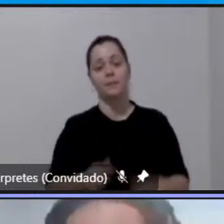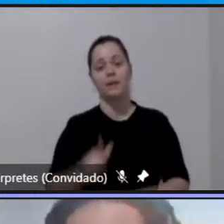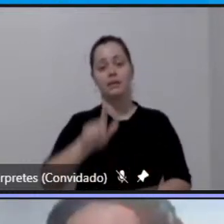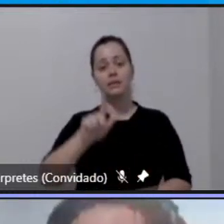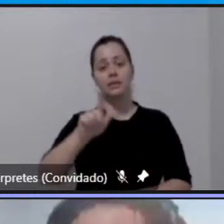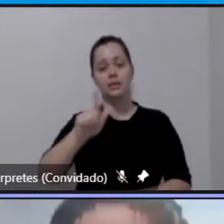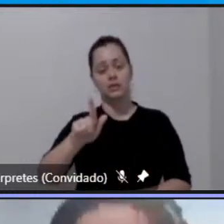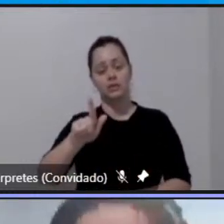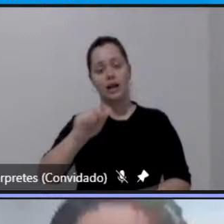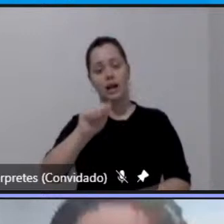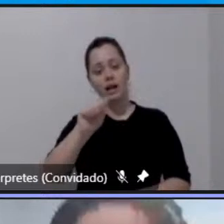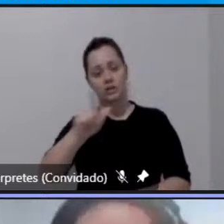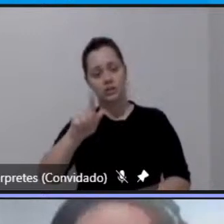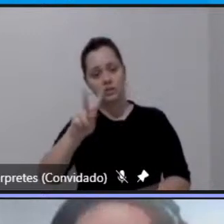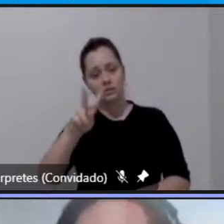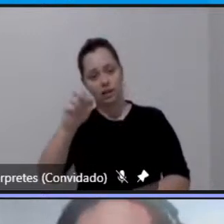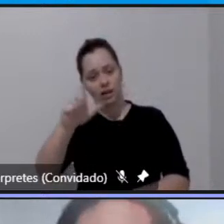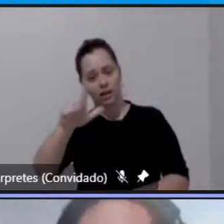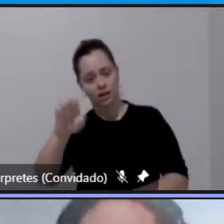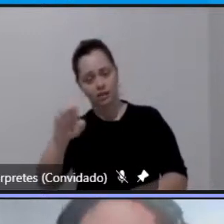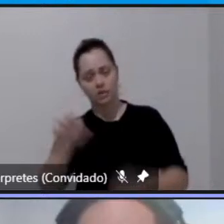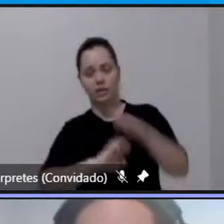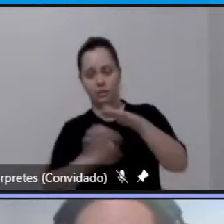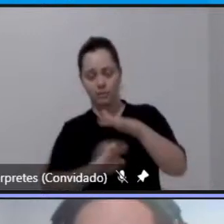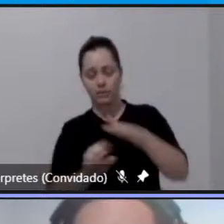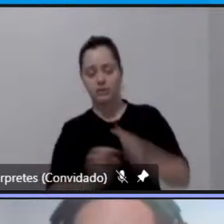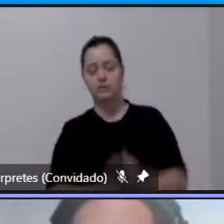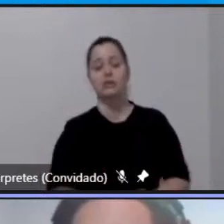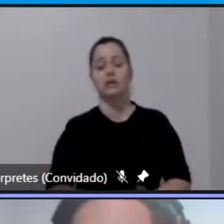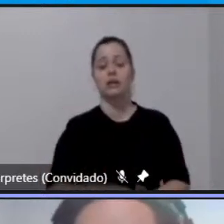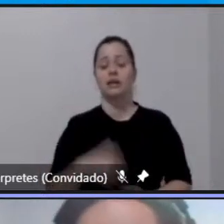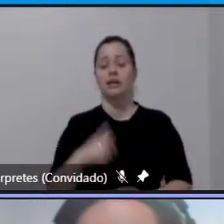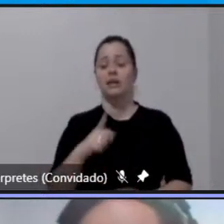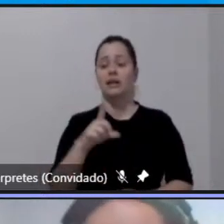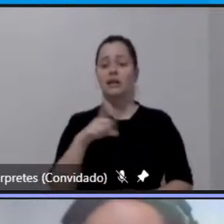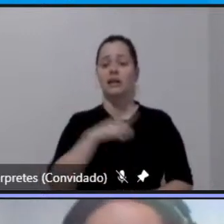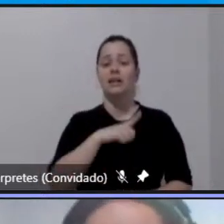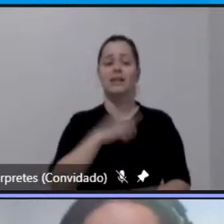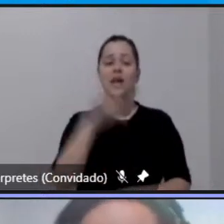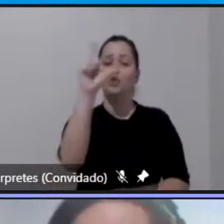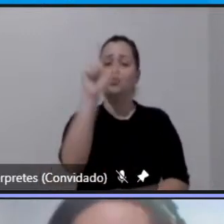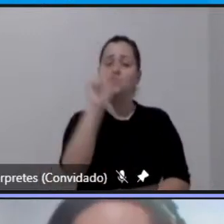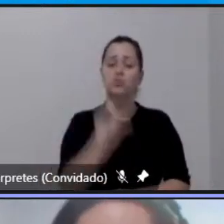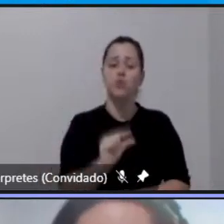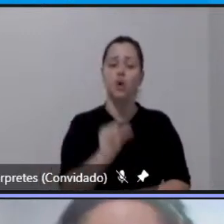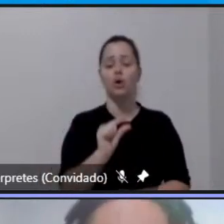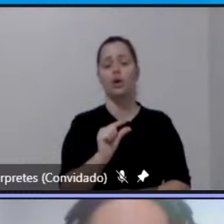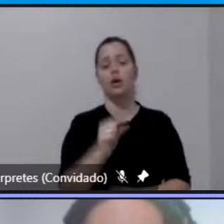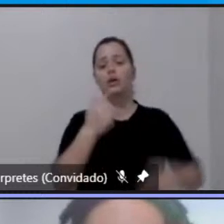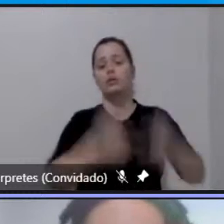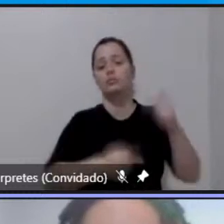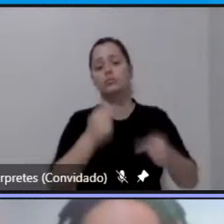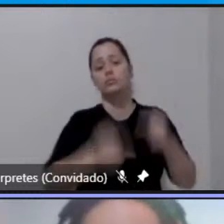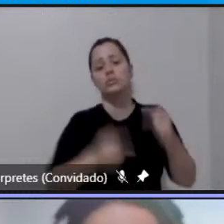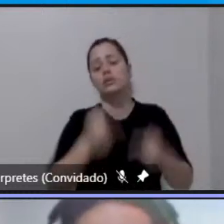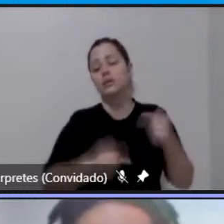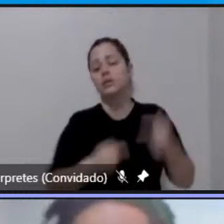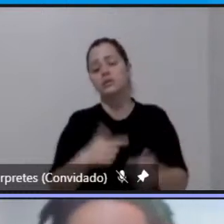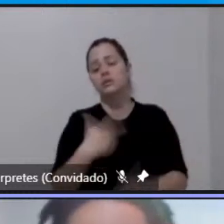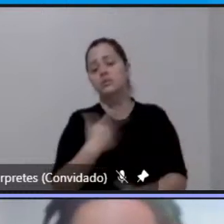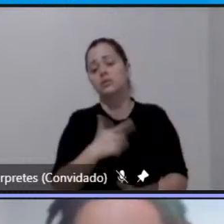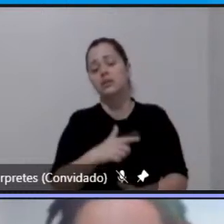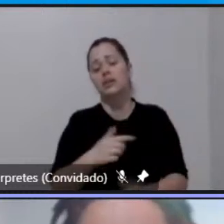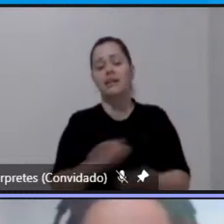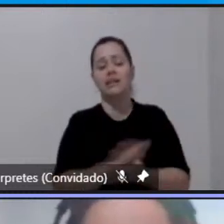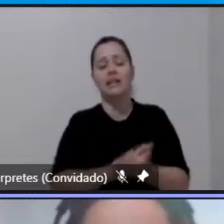expressiva em relação às políticas tem muito pouca interface com a MTU por exemplo nenhuma com a Secretaria